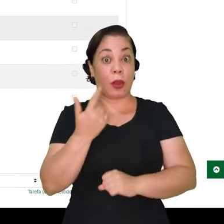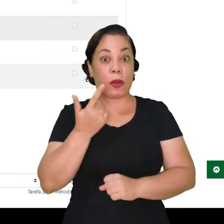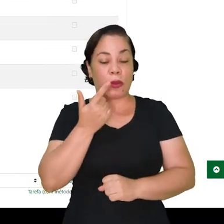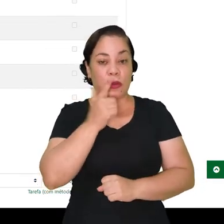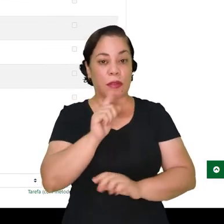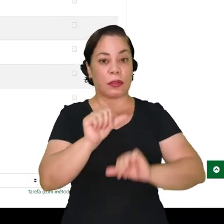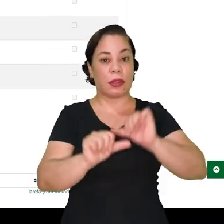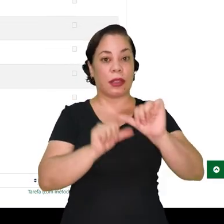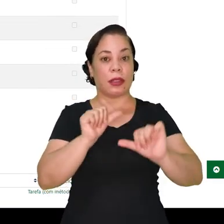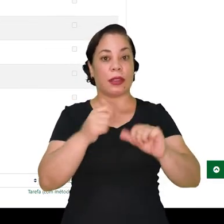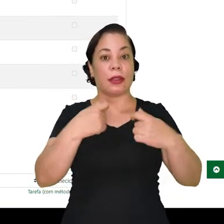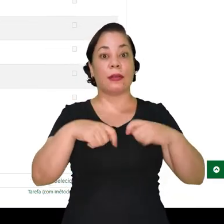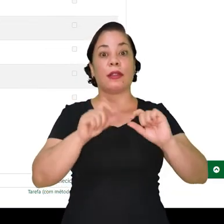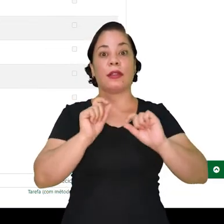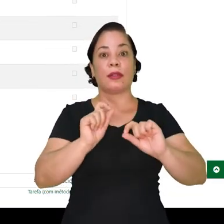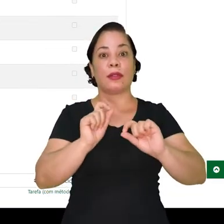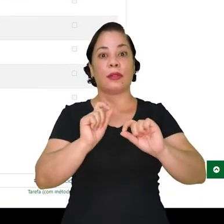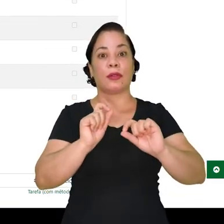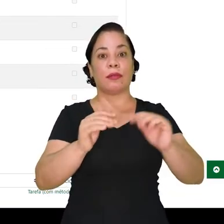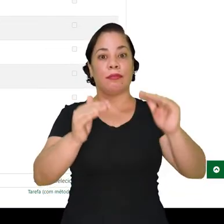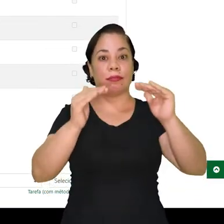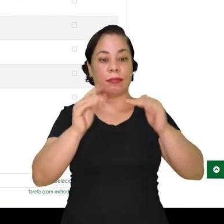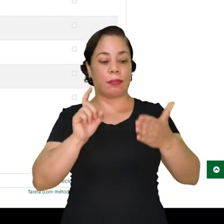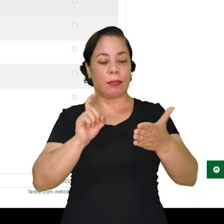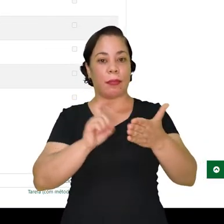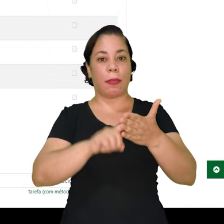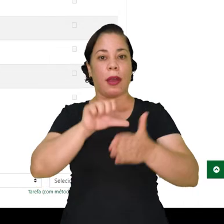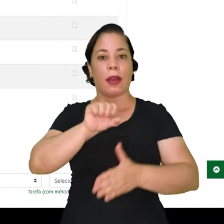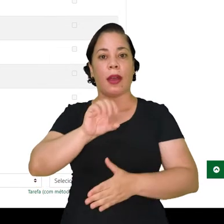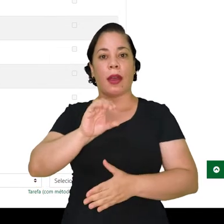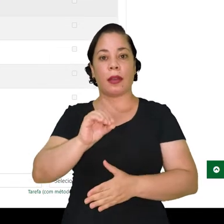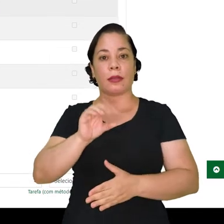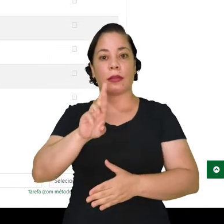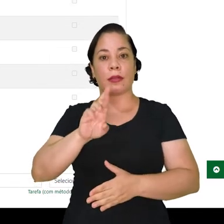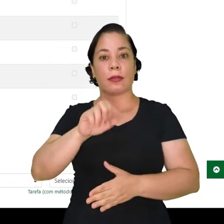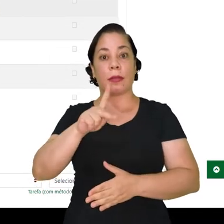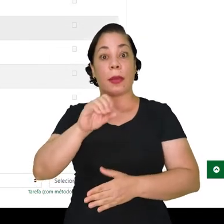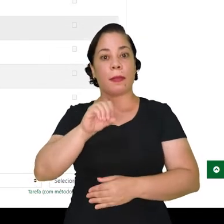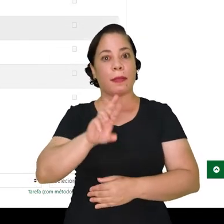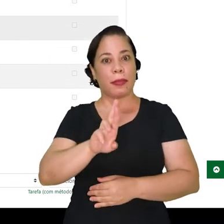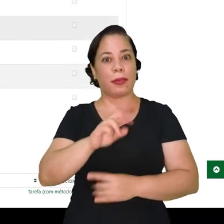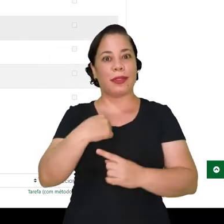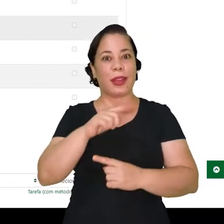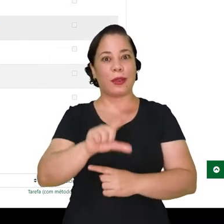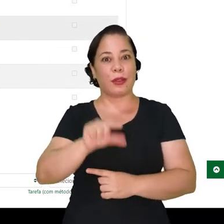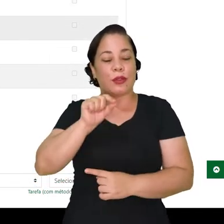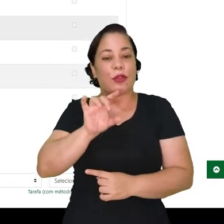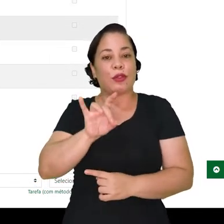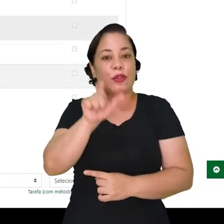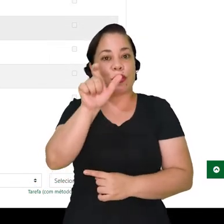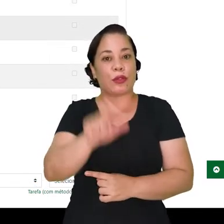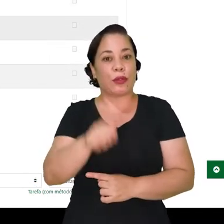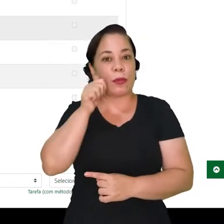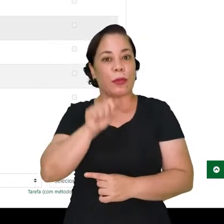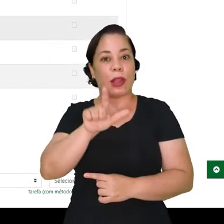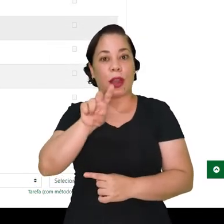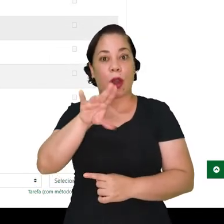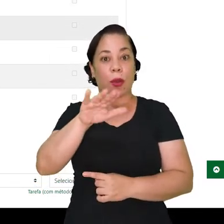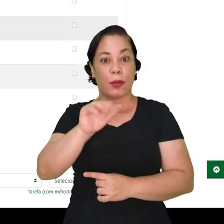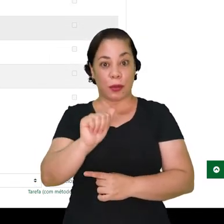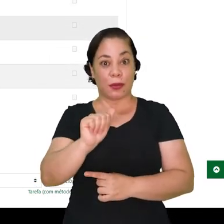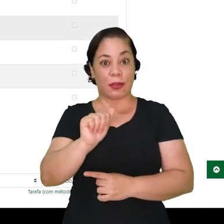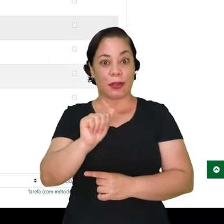Para que eu possa alterar, eu tenho que clicar aqui em sobrepor. No caso, eu vou escolher somente a